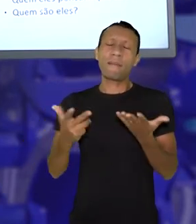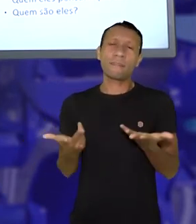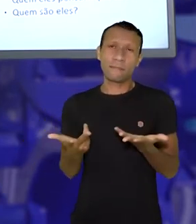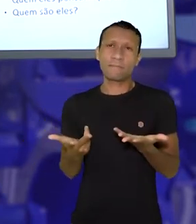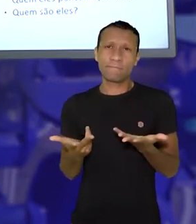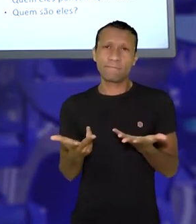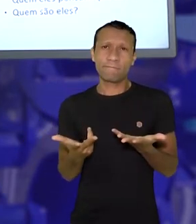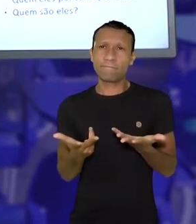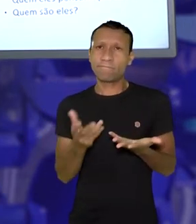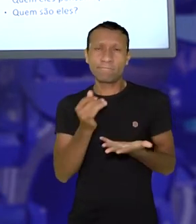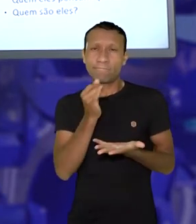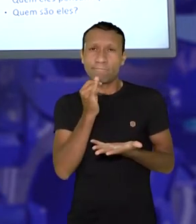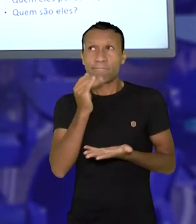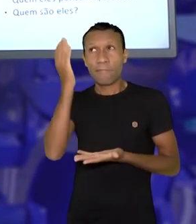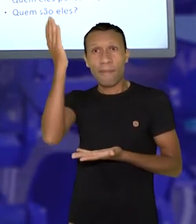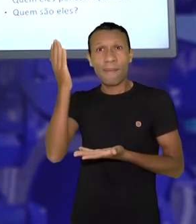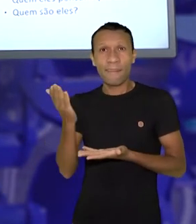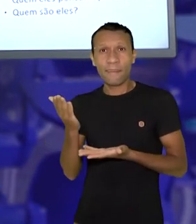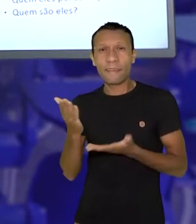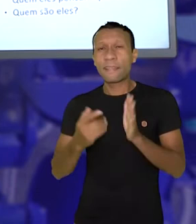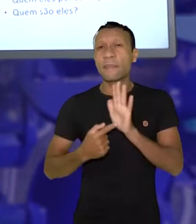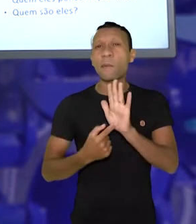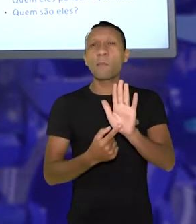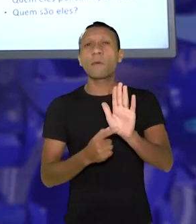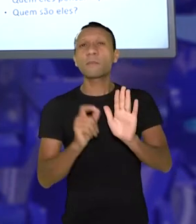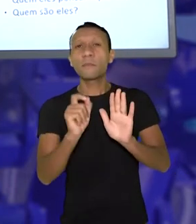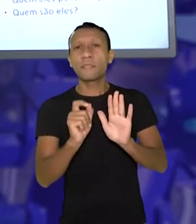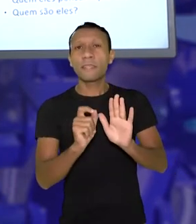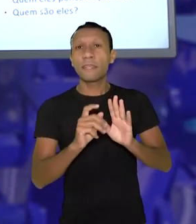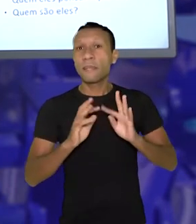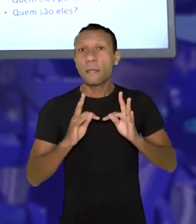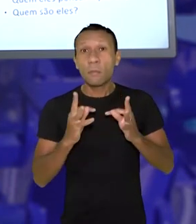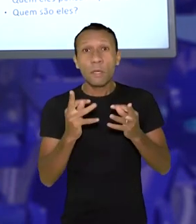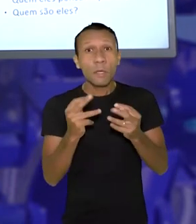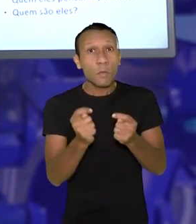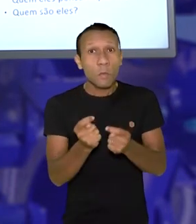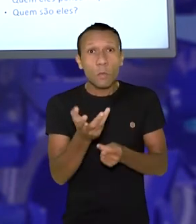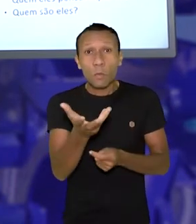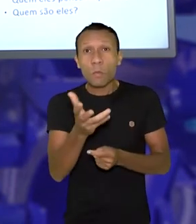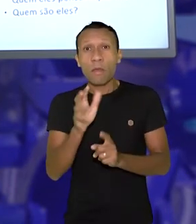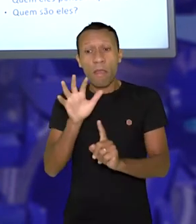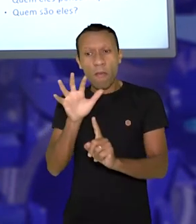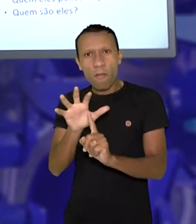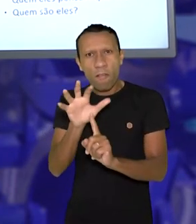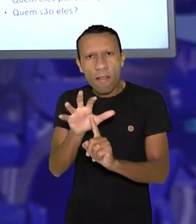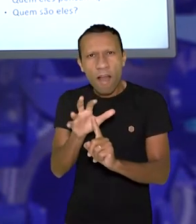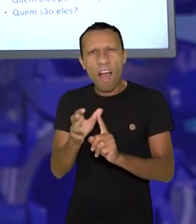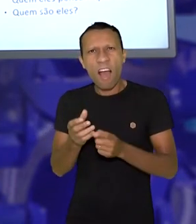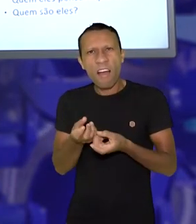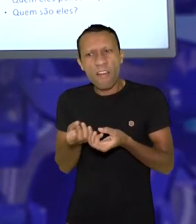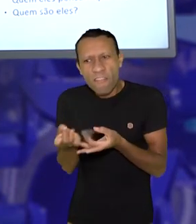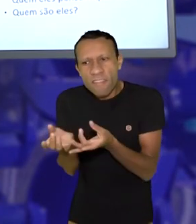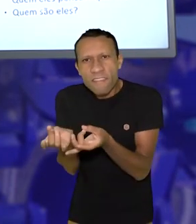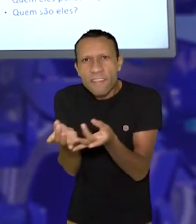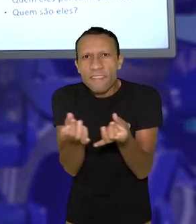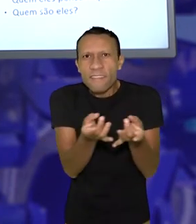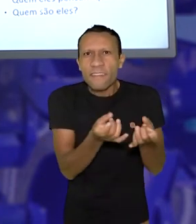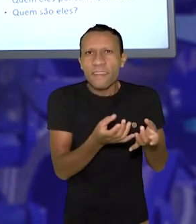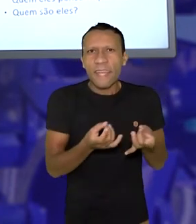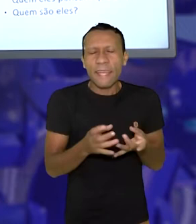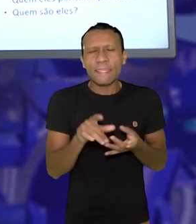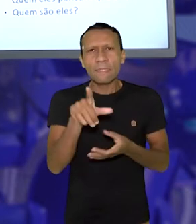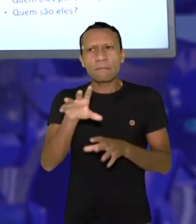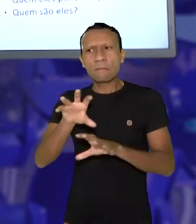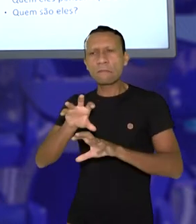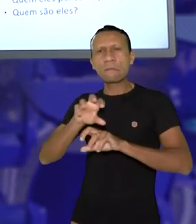interessantes, como a letra traz para a gente aqui que tudo é programado para vender, né? E até mesmo cria na